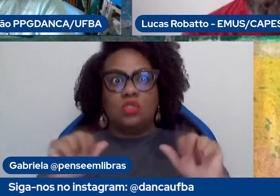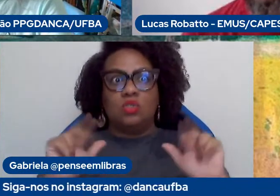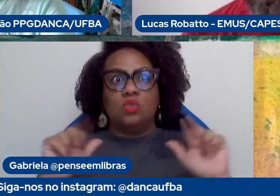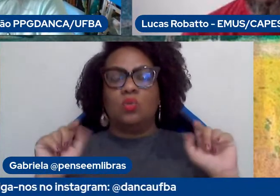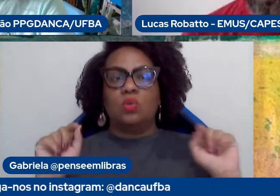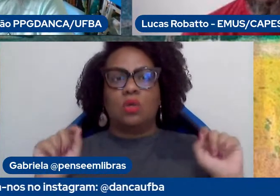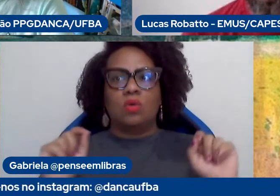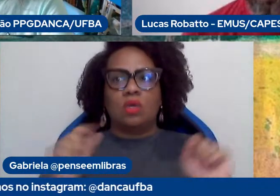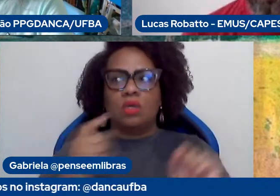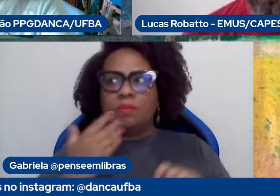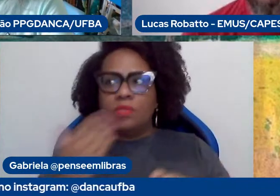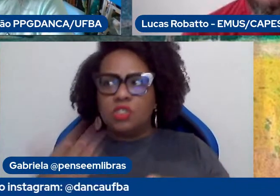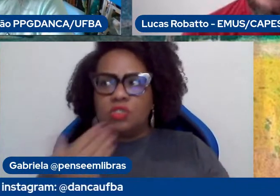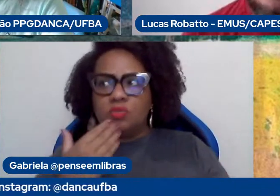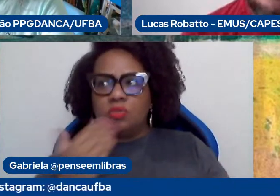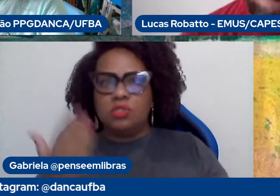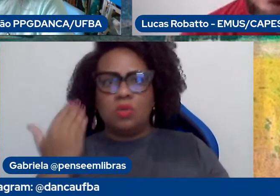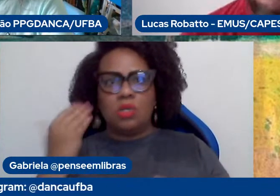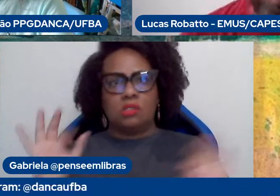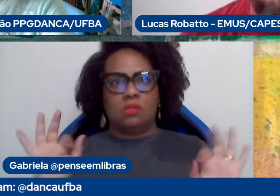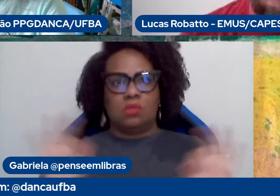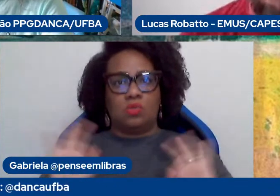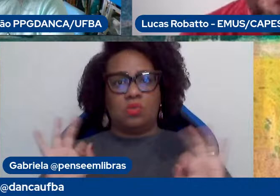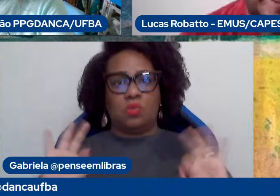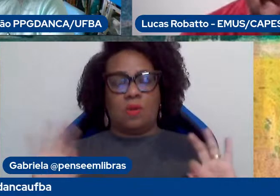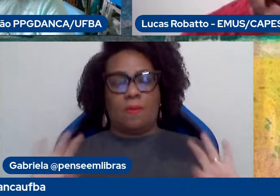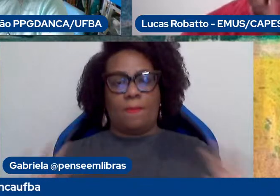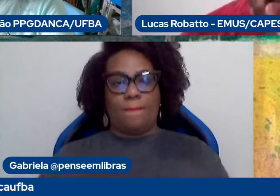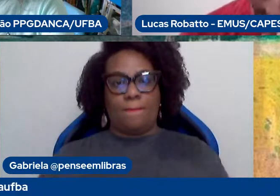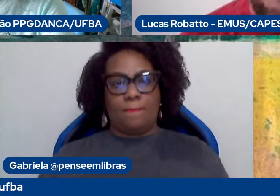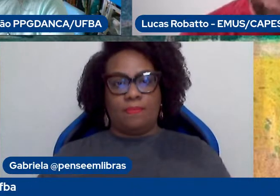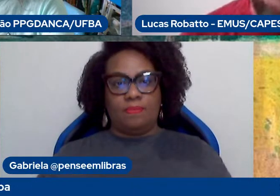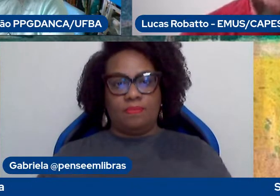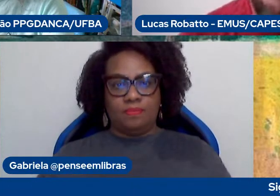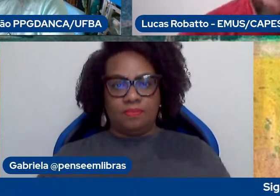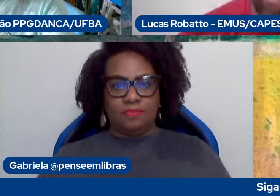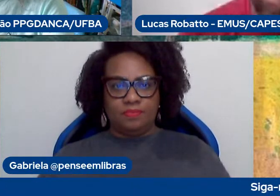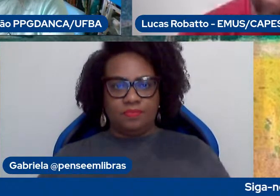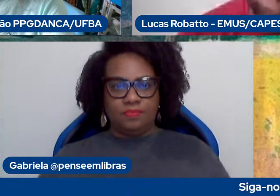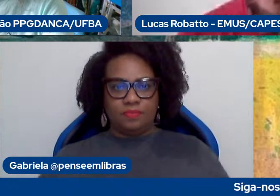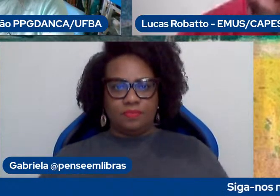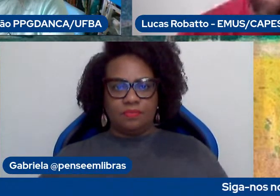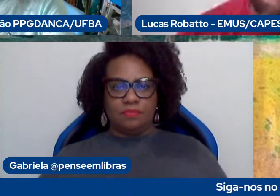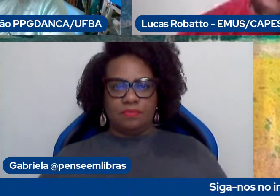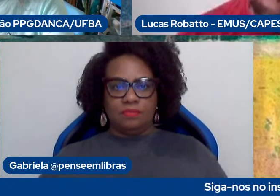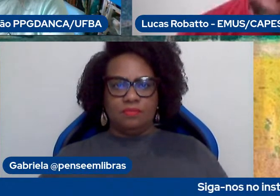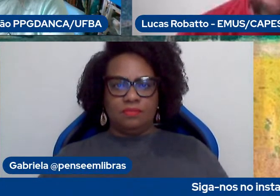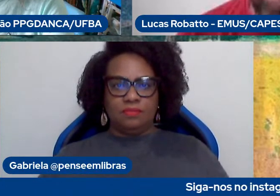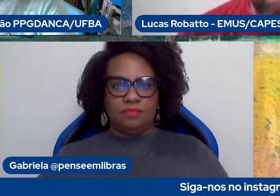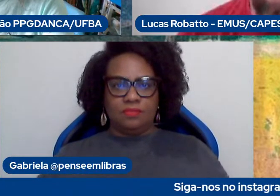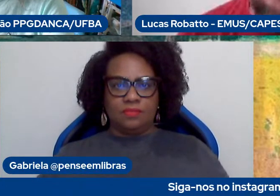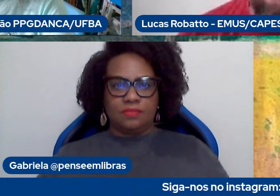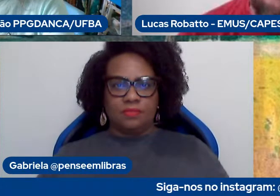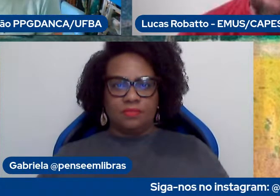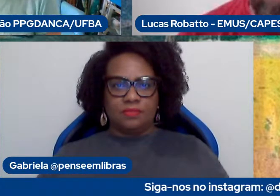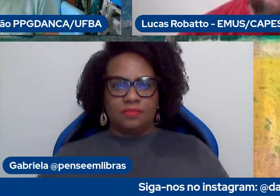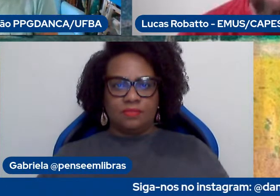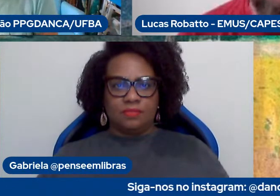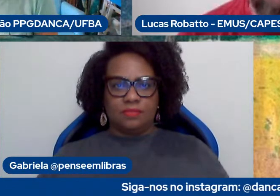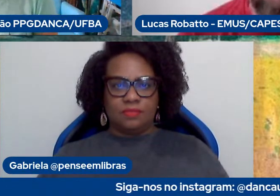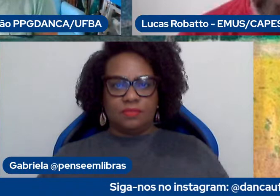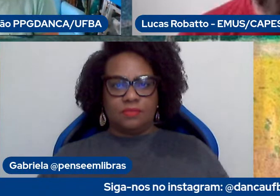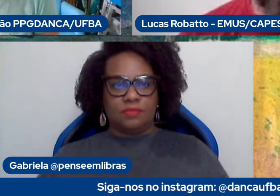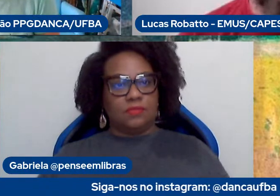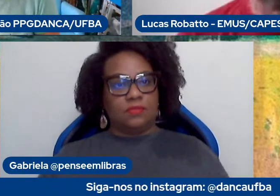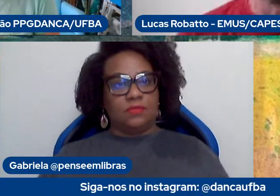consultado. aqui eu vou falar também em nome do Paulo e da Vera,